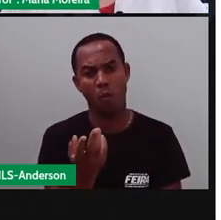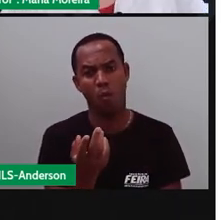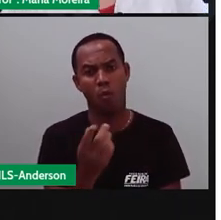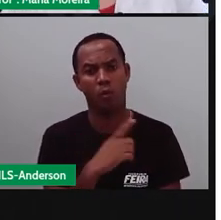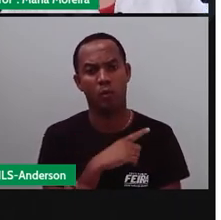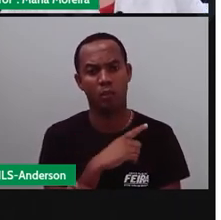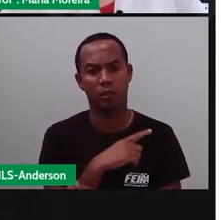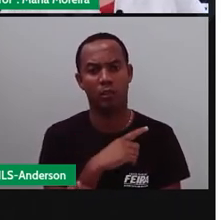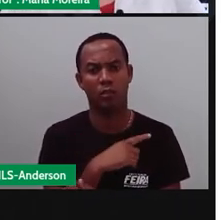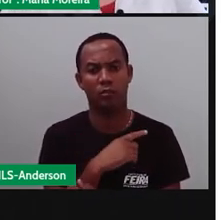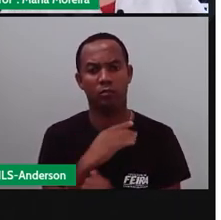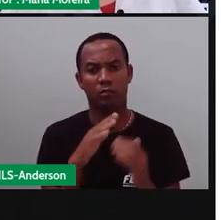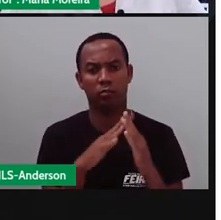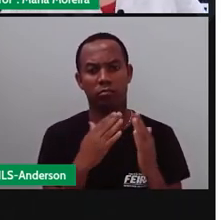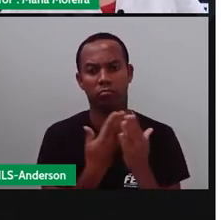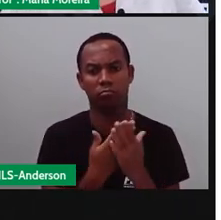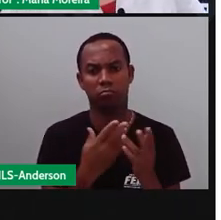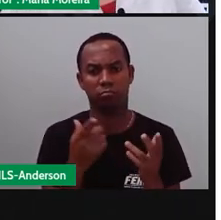festas aí na escola.